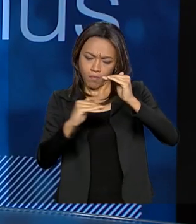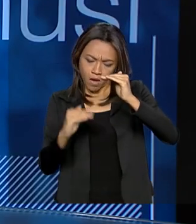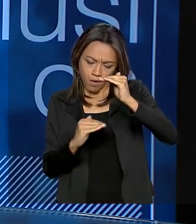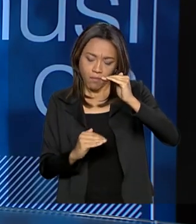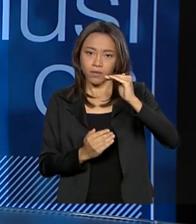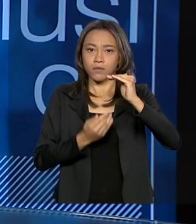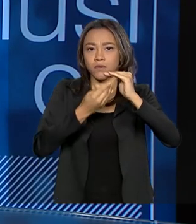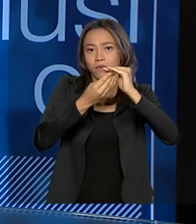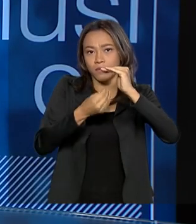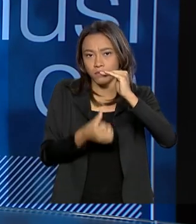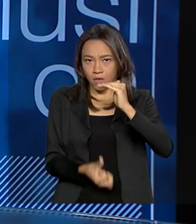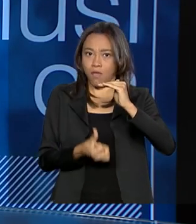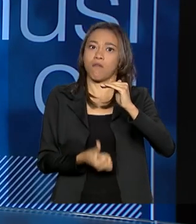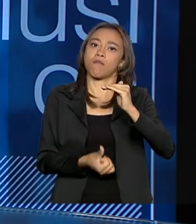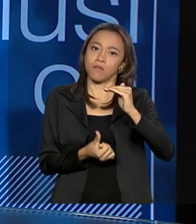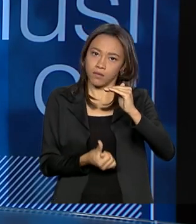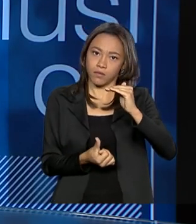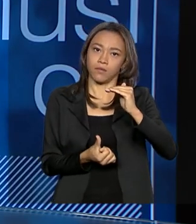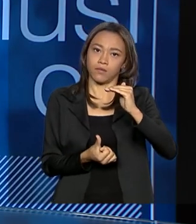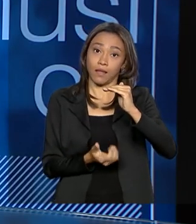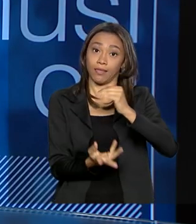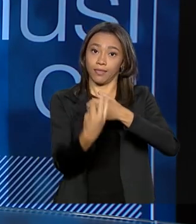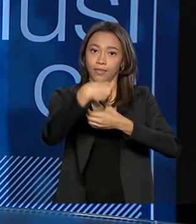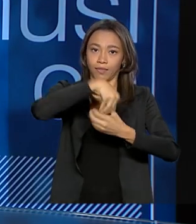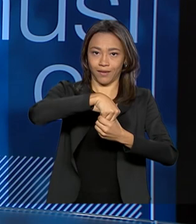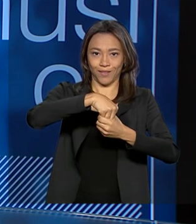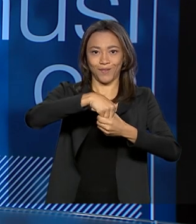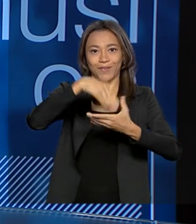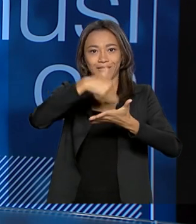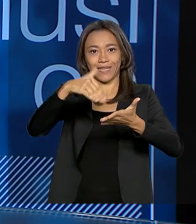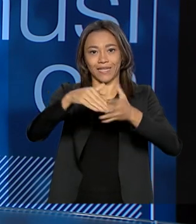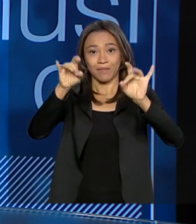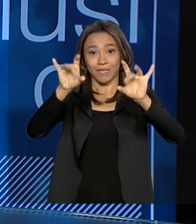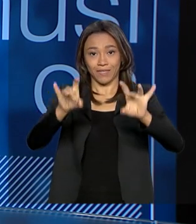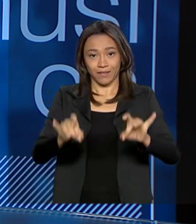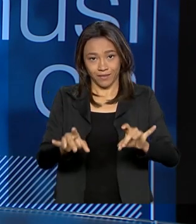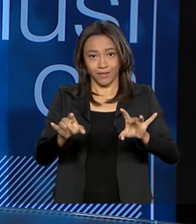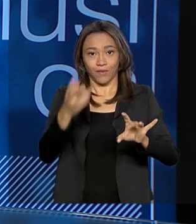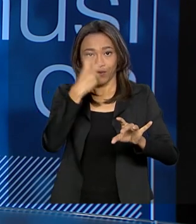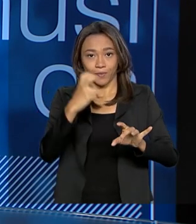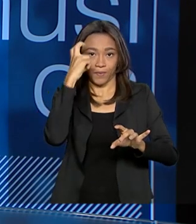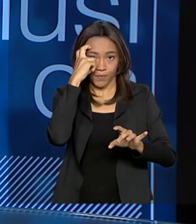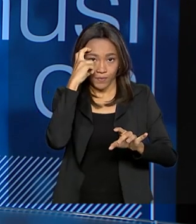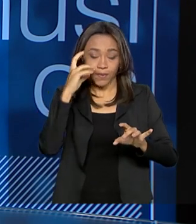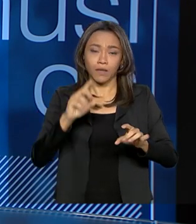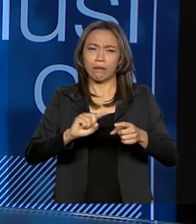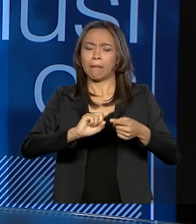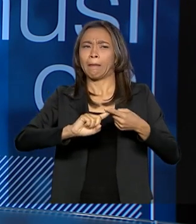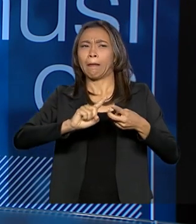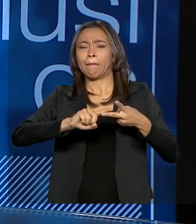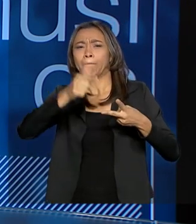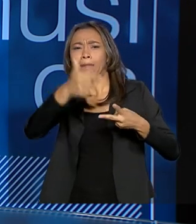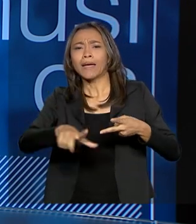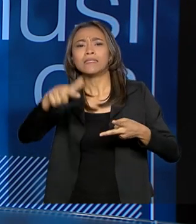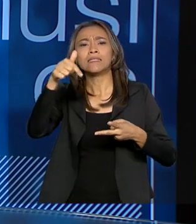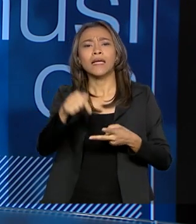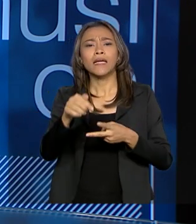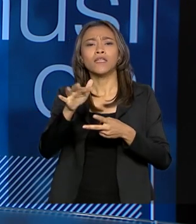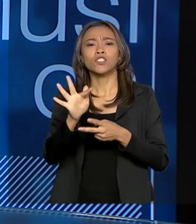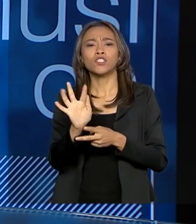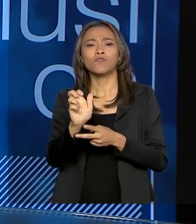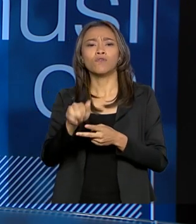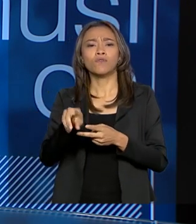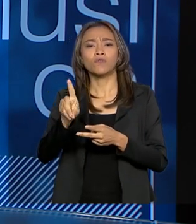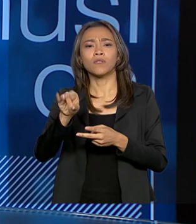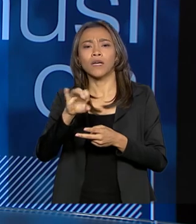secretarias abaixo dentro da Secretaria Especial de Cultura, mais sete fundações e autarquias